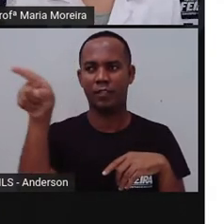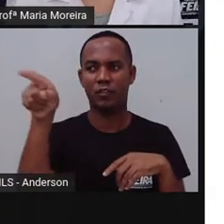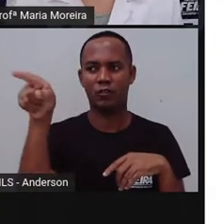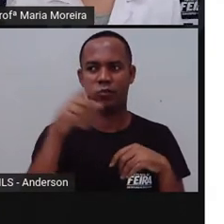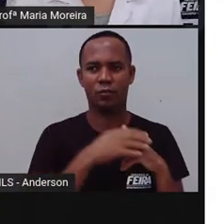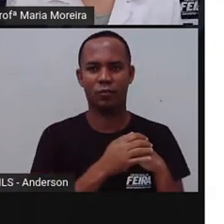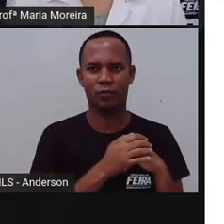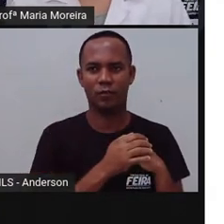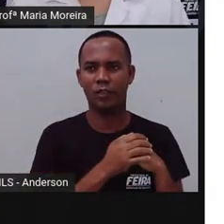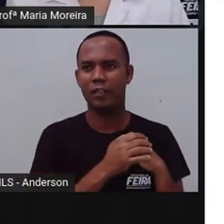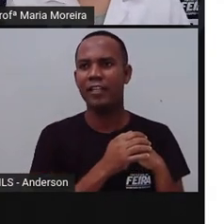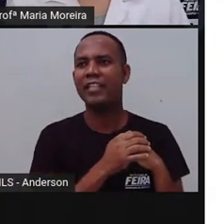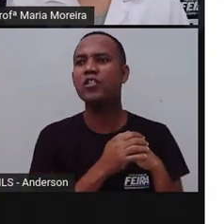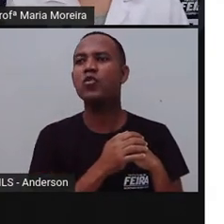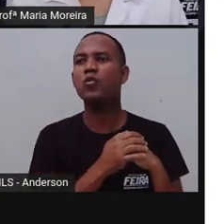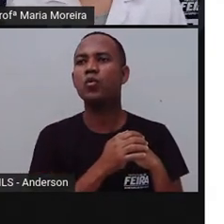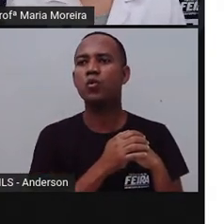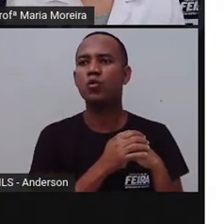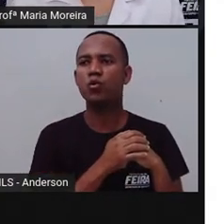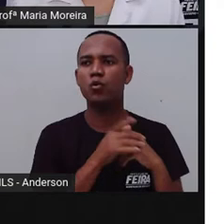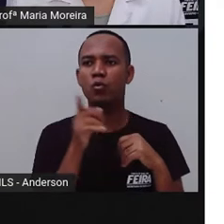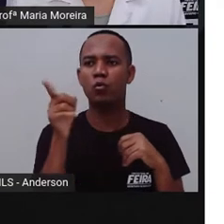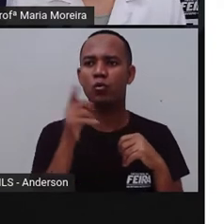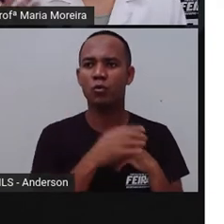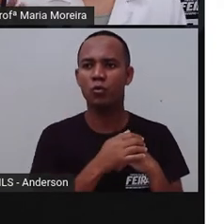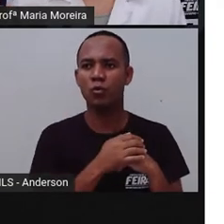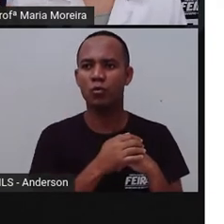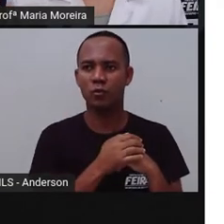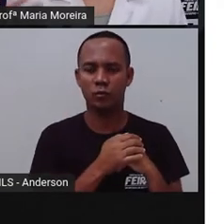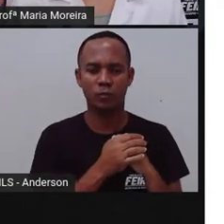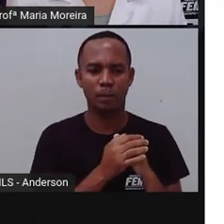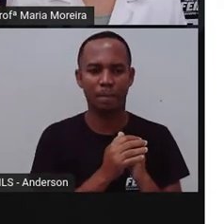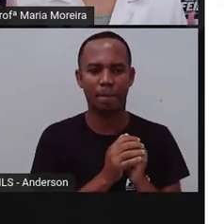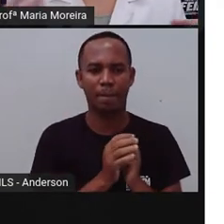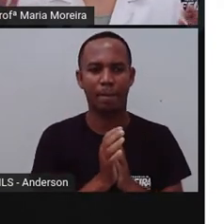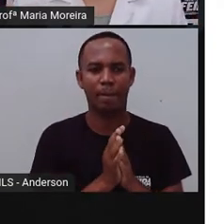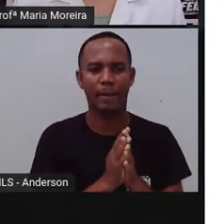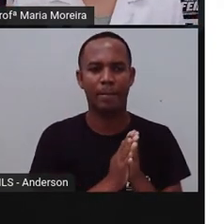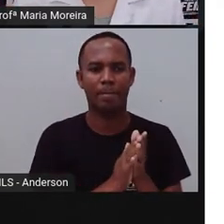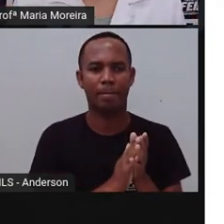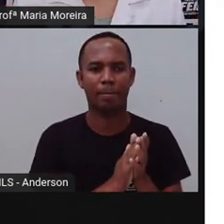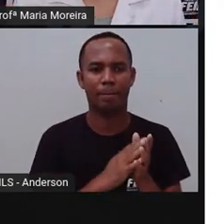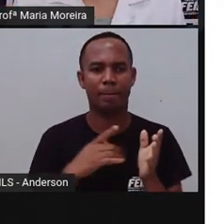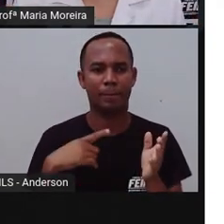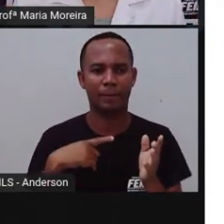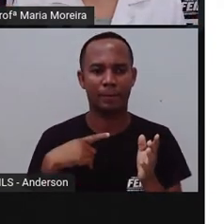Para que as pessoas, elas usassem, na verdade, durante